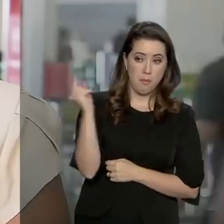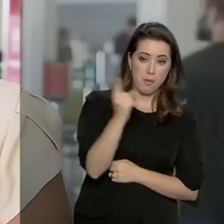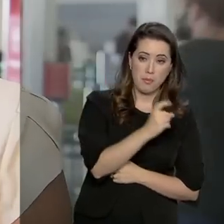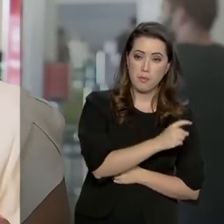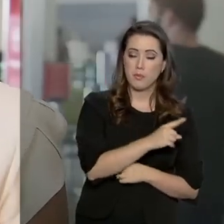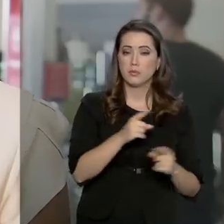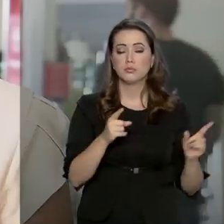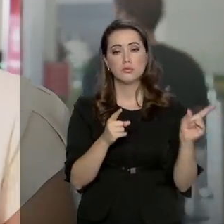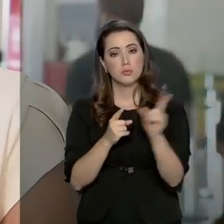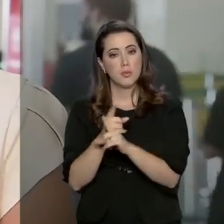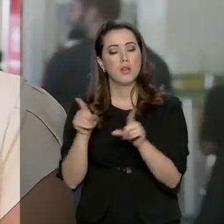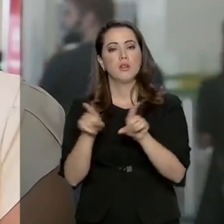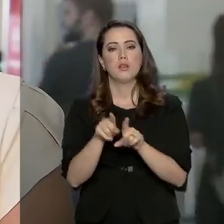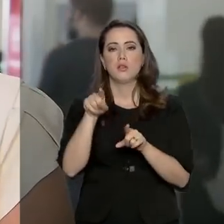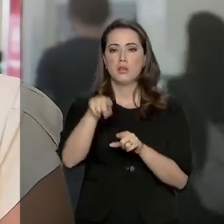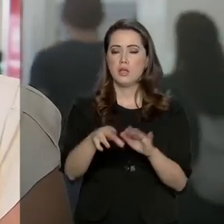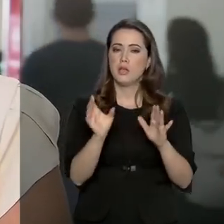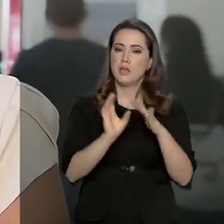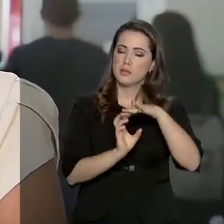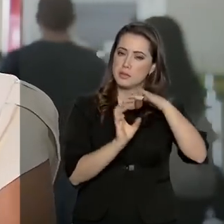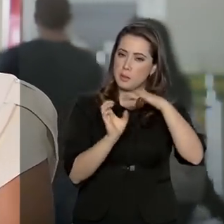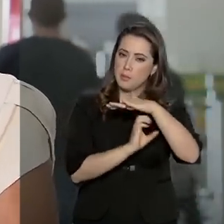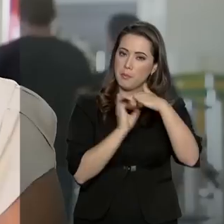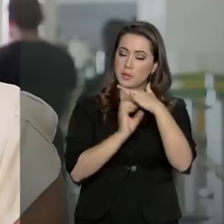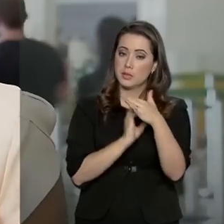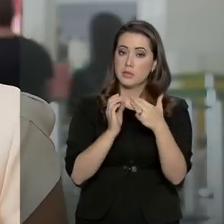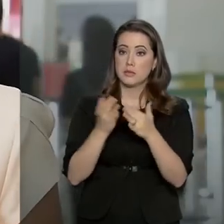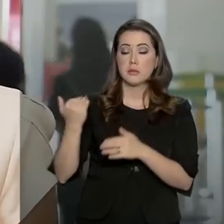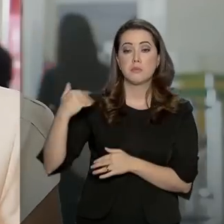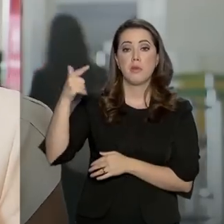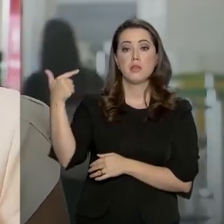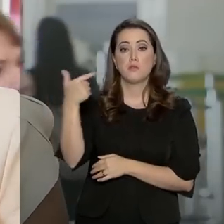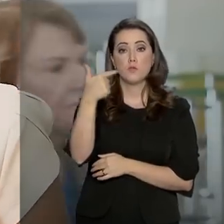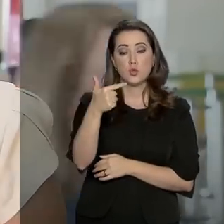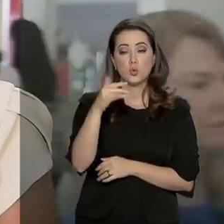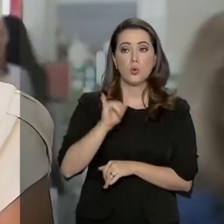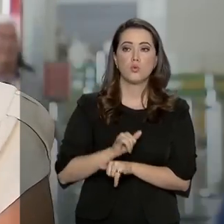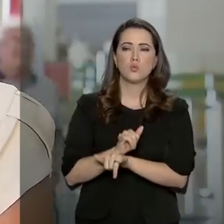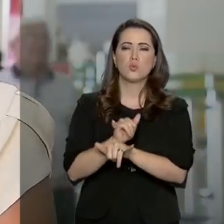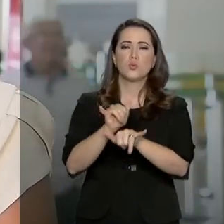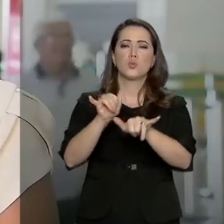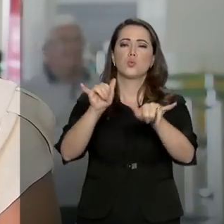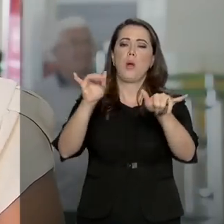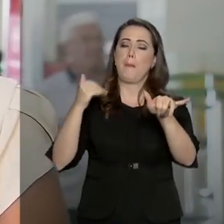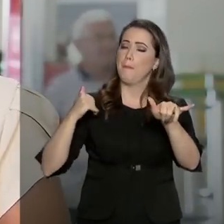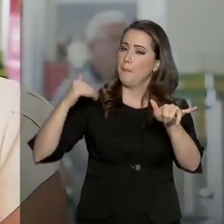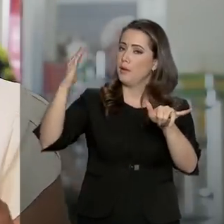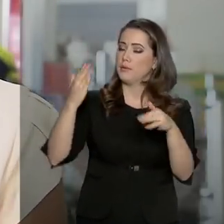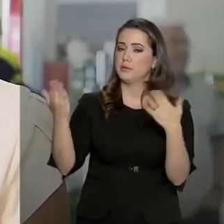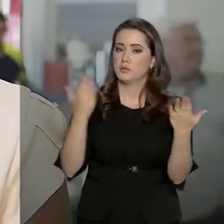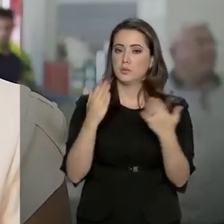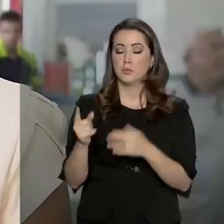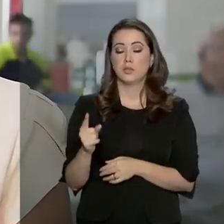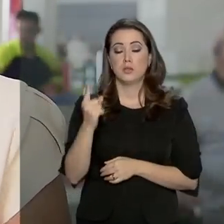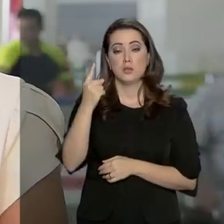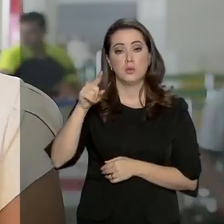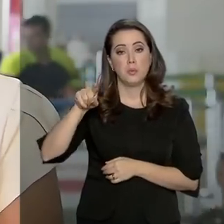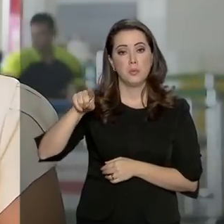incluíram na malha aérea do aeroporto de Brasília 22 voos extras. A previsão é de um fluxo de 1